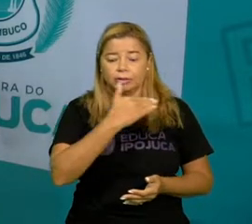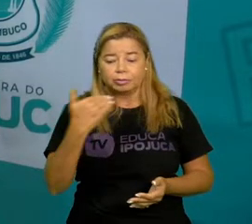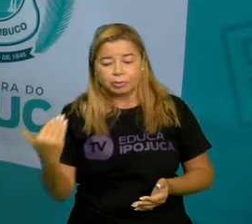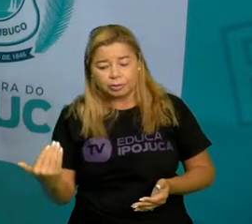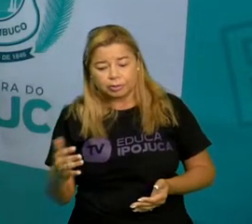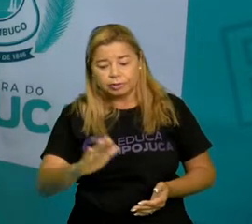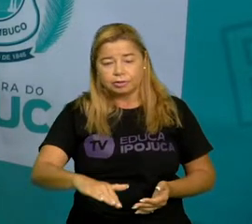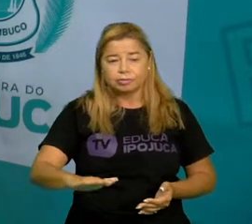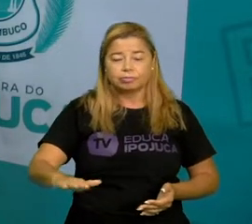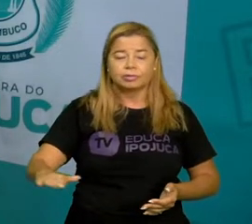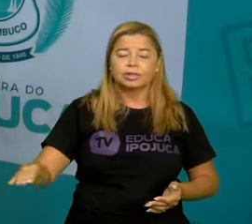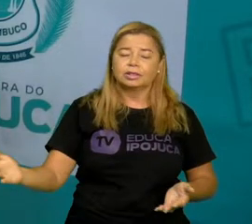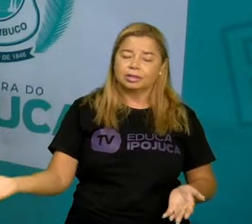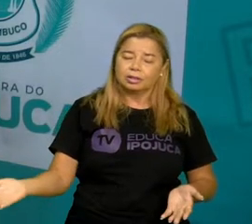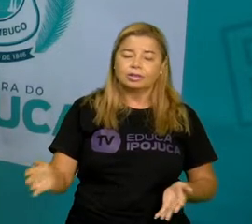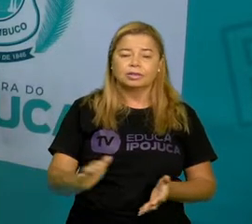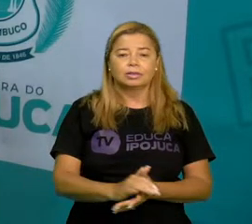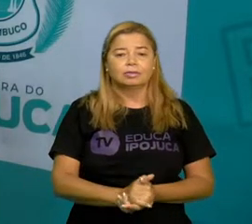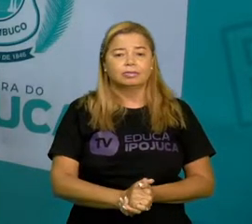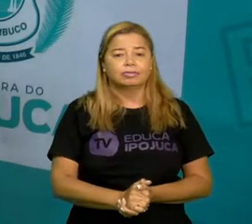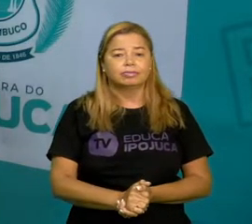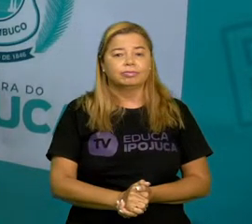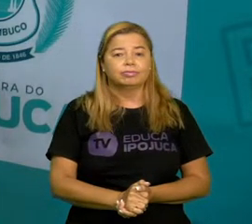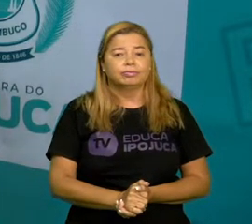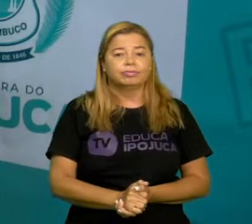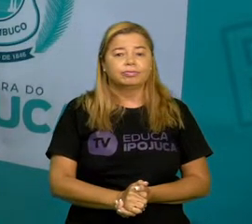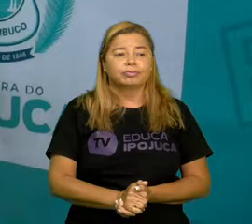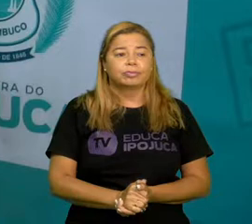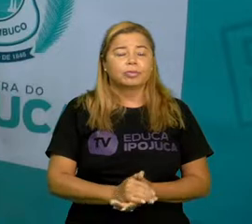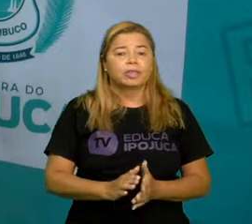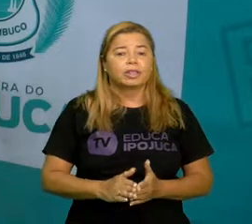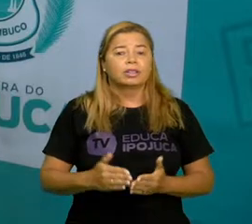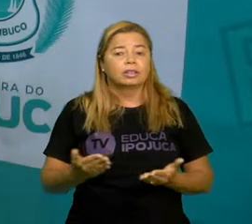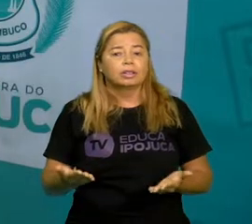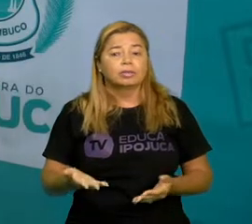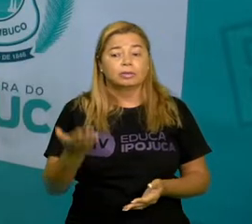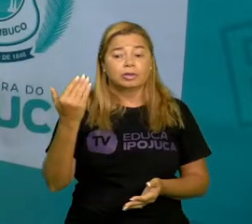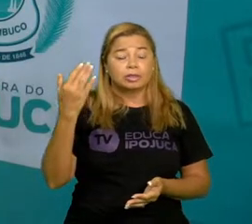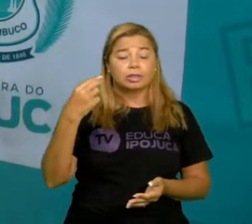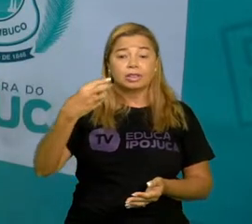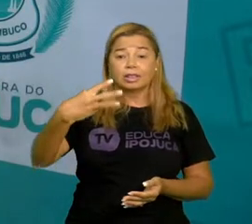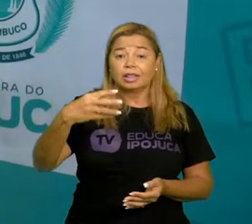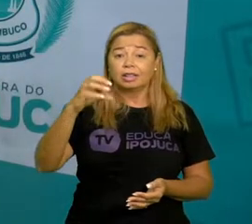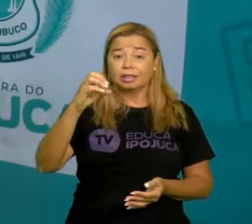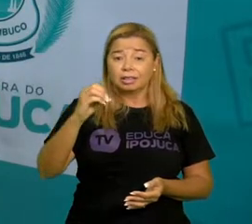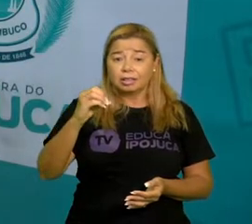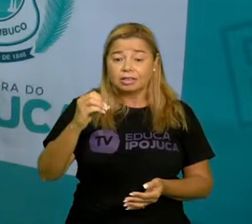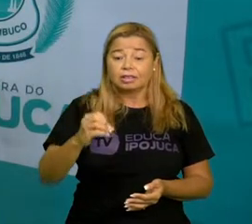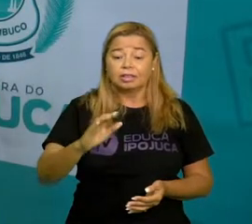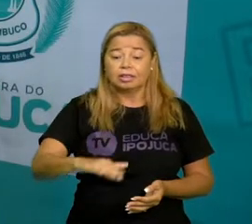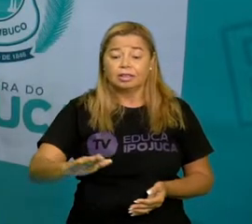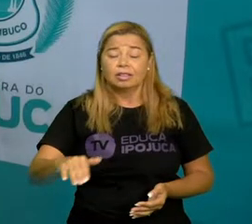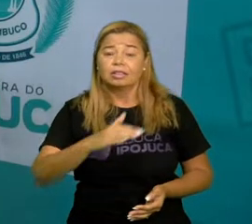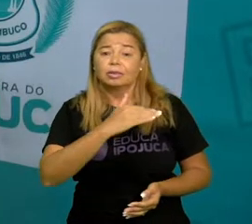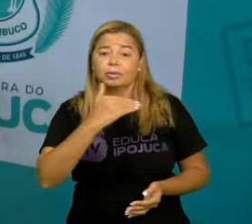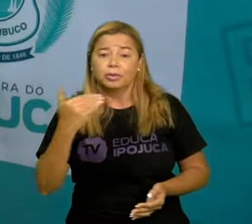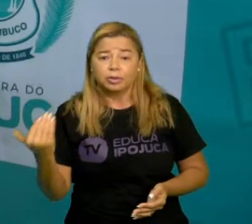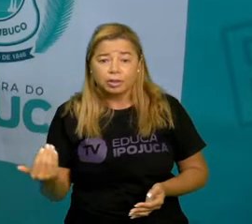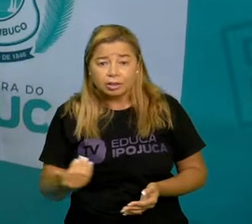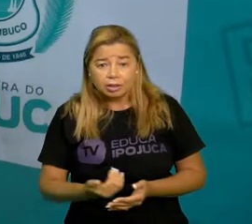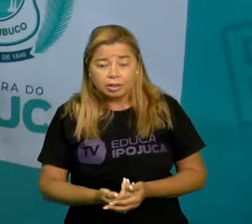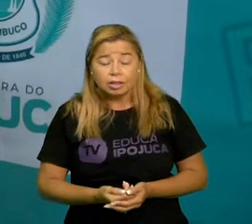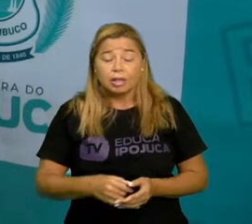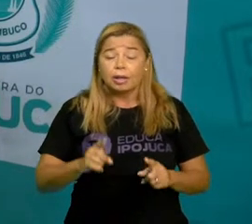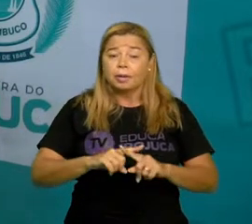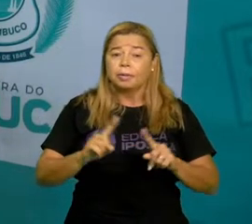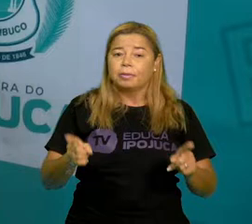nasciam vivas antes de completar um ano morria. Então 30 a cada mil. Hoje, hoje não que não tenha aqui a tabela de hoje, mas aqui